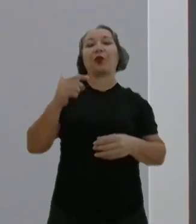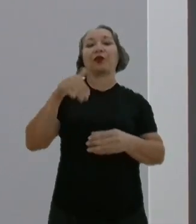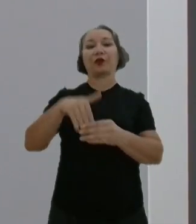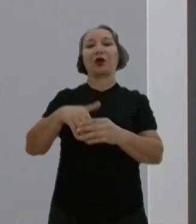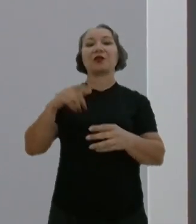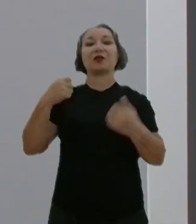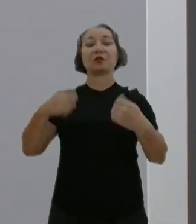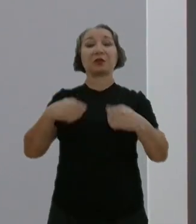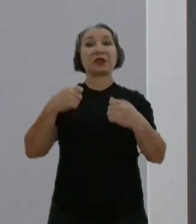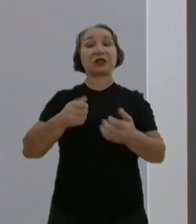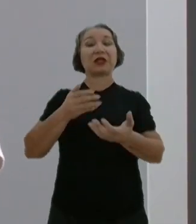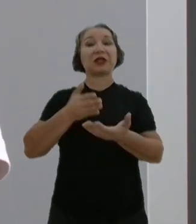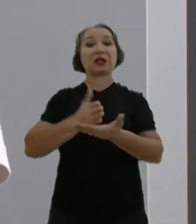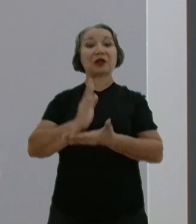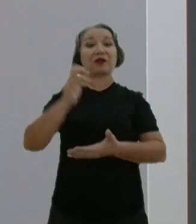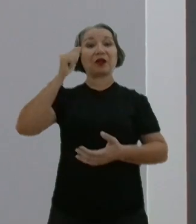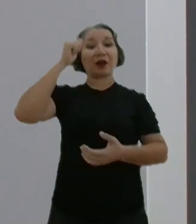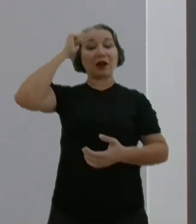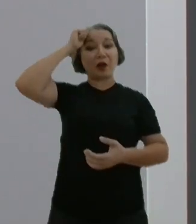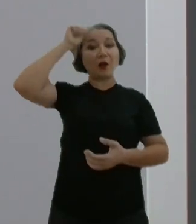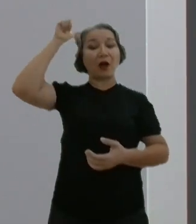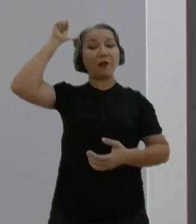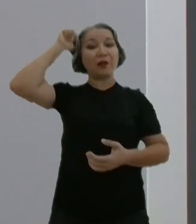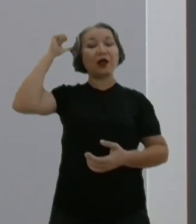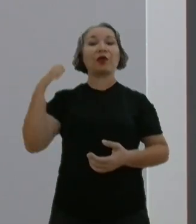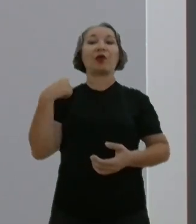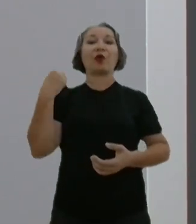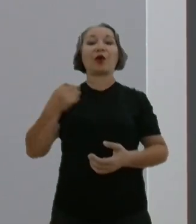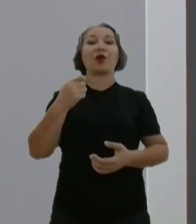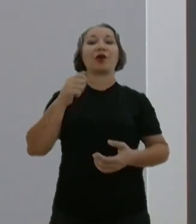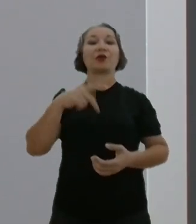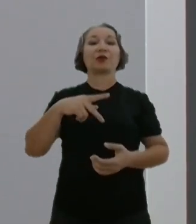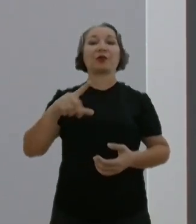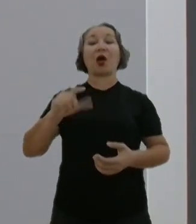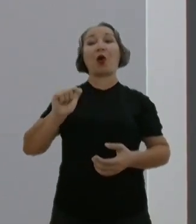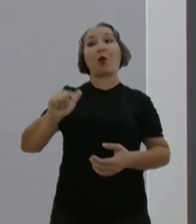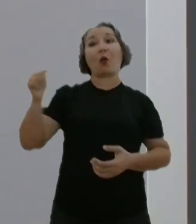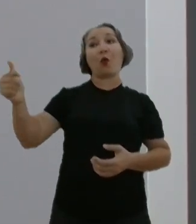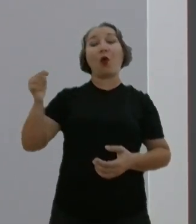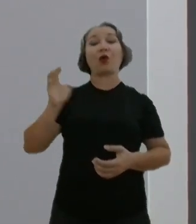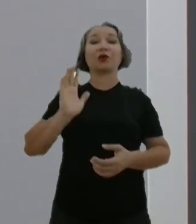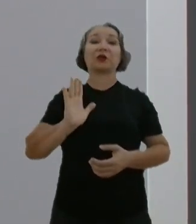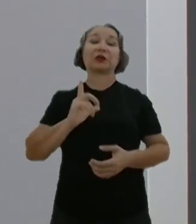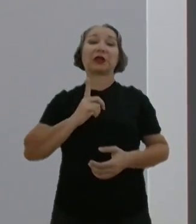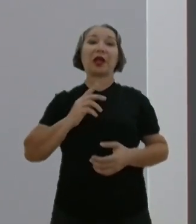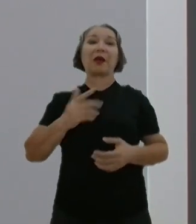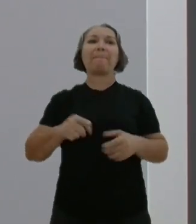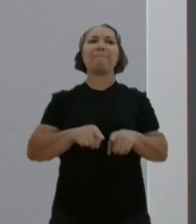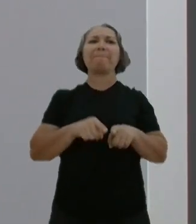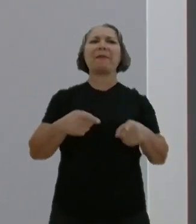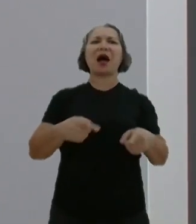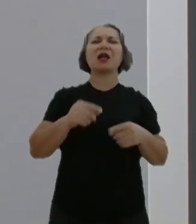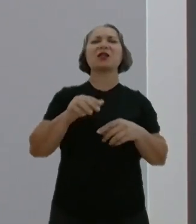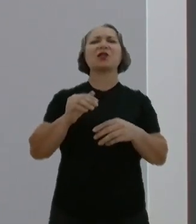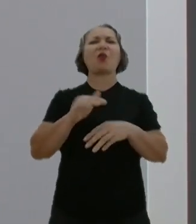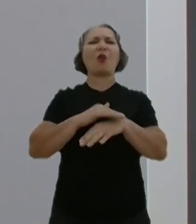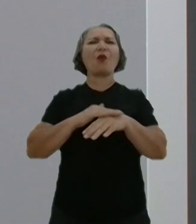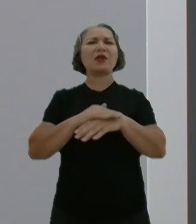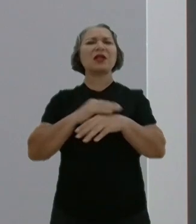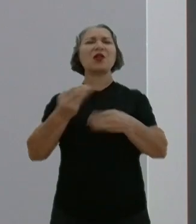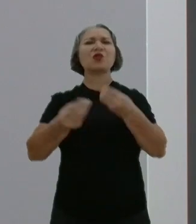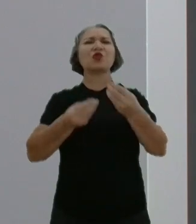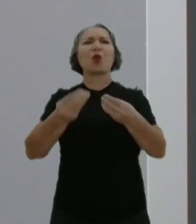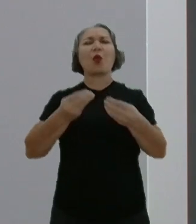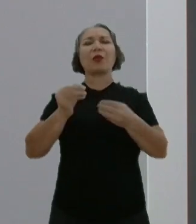caso nós do PL, o outro lado tem o candidato deles, mas ainda está muito rasa essa discussão de mesa. O que eu tenho falado em outras